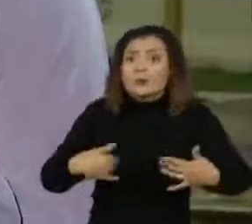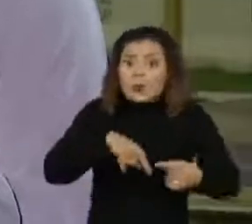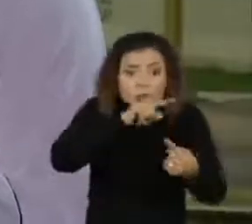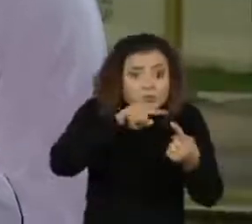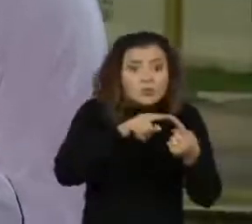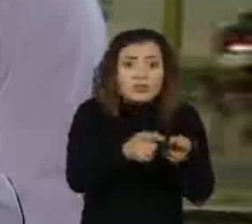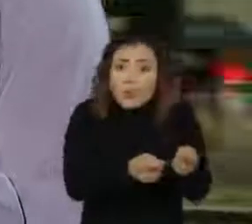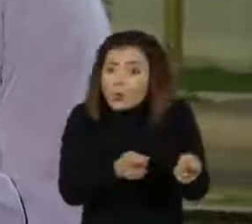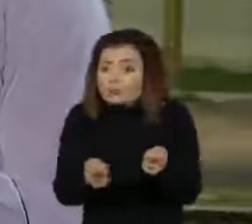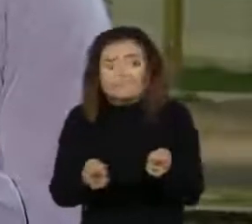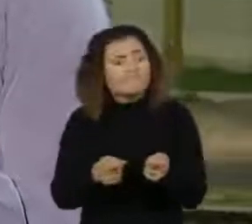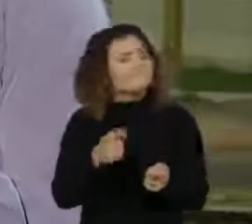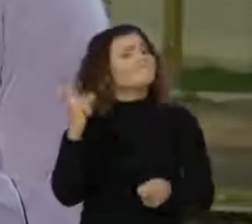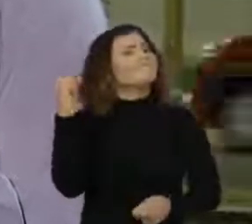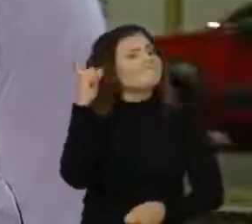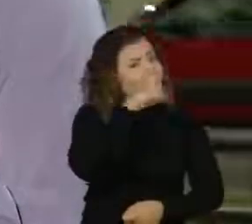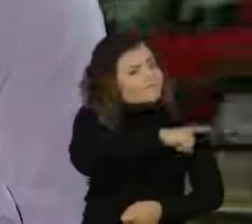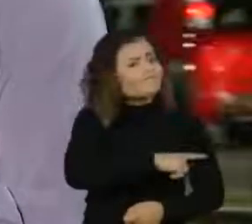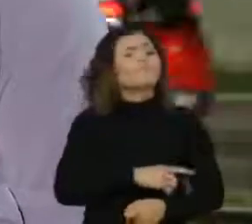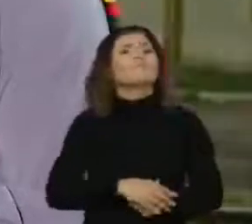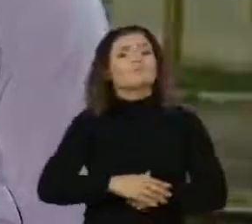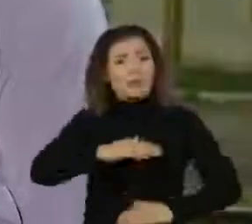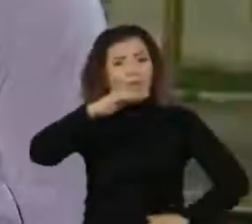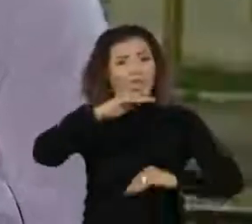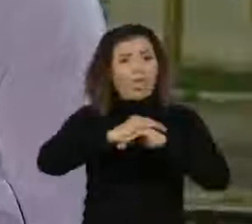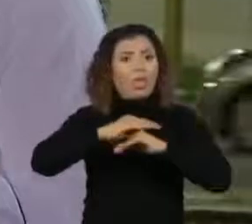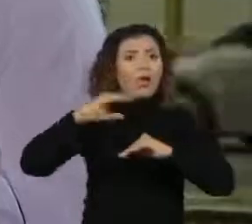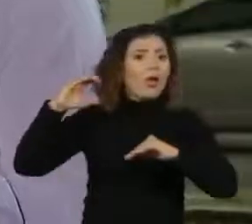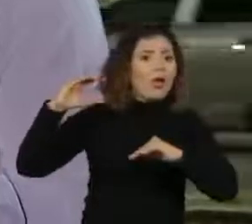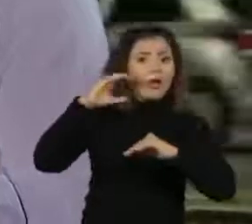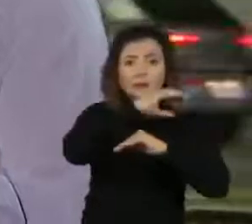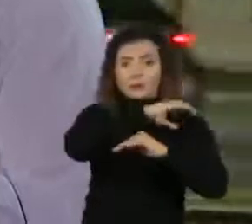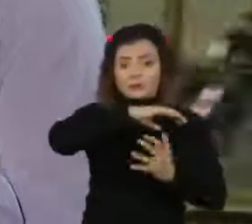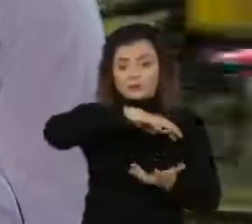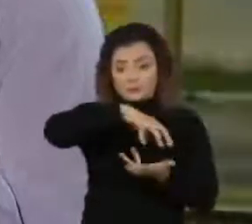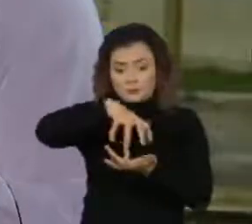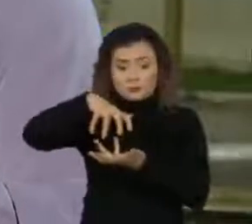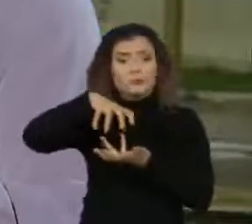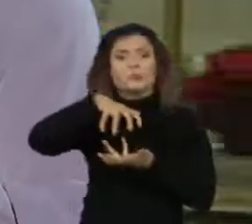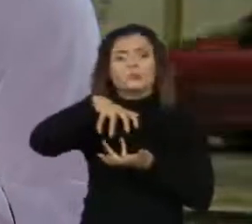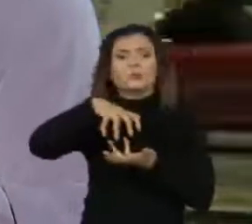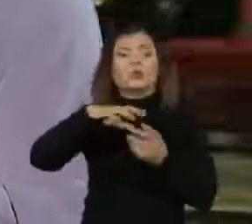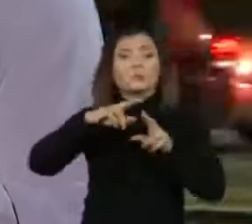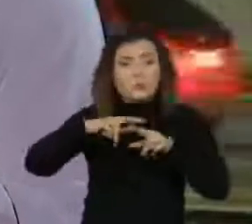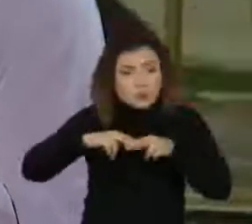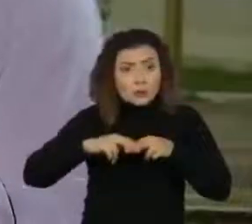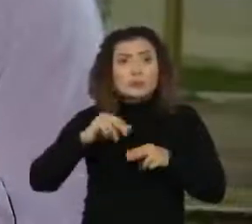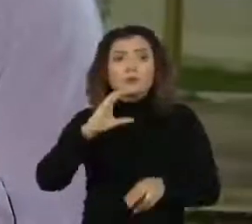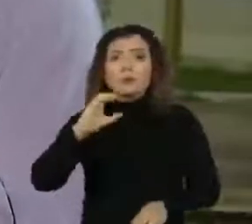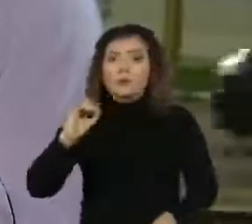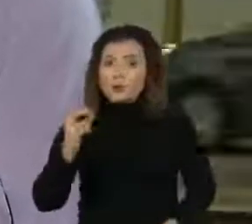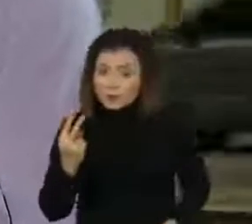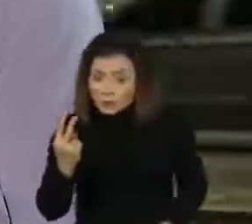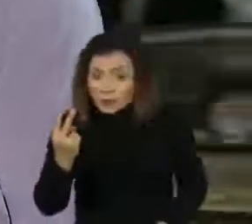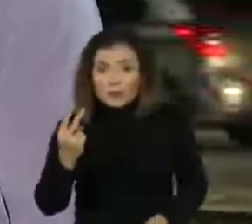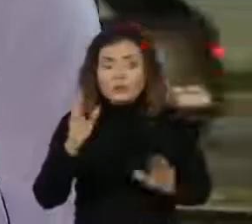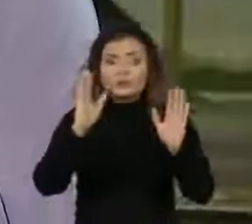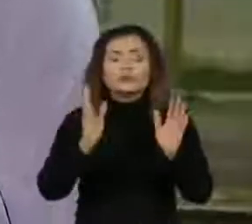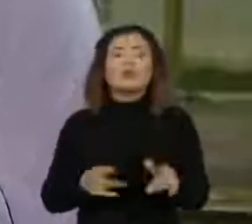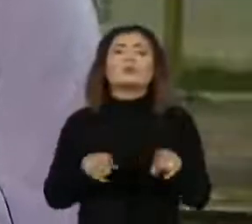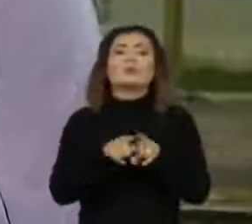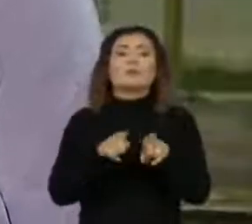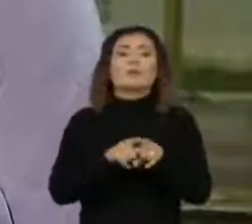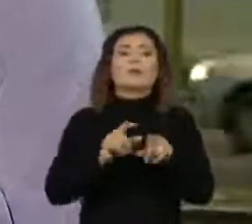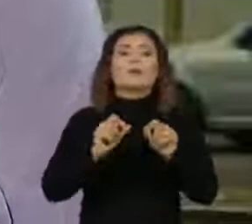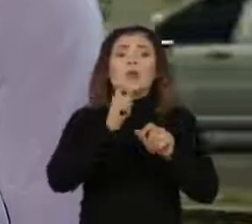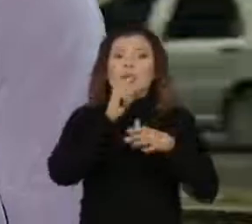de controlar as emissões que causam o aquecimento do planeta. Parte desse dióxido de carbono é absorvida pelas árvores